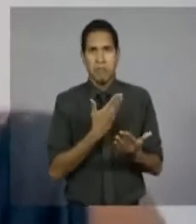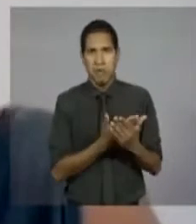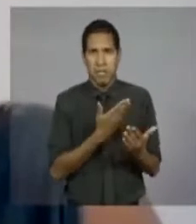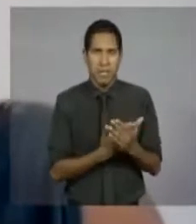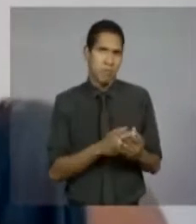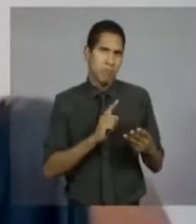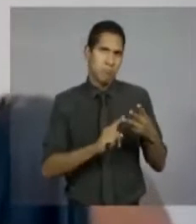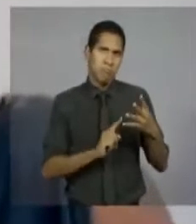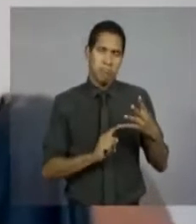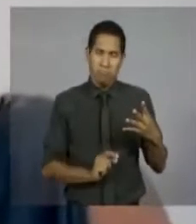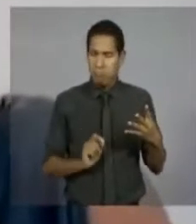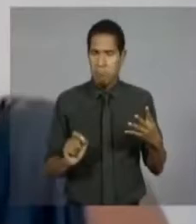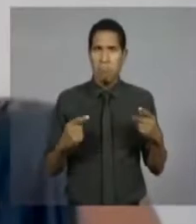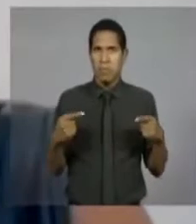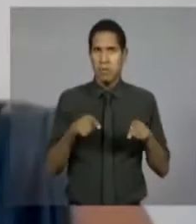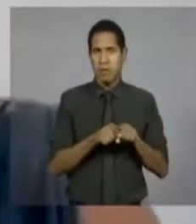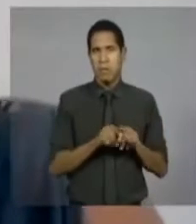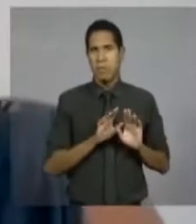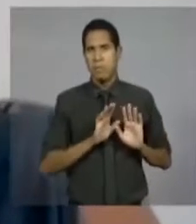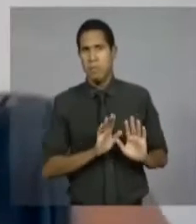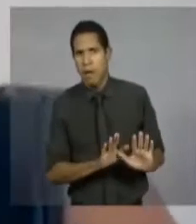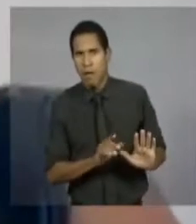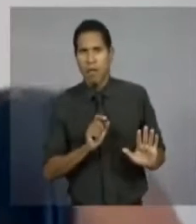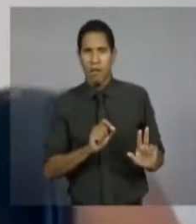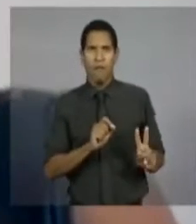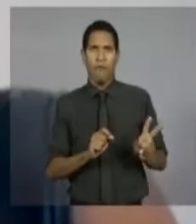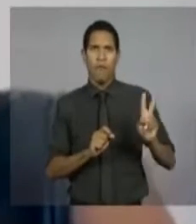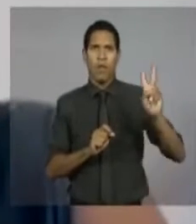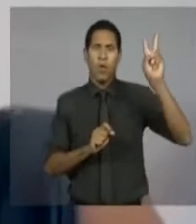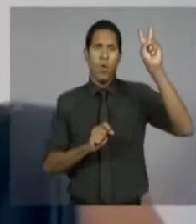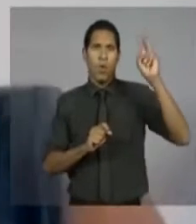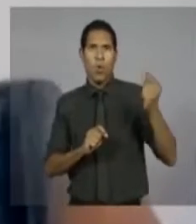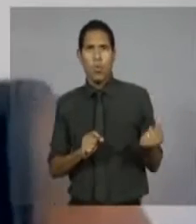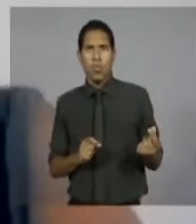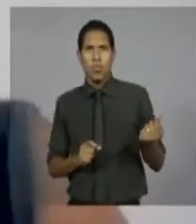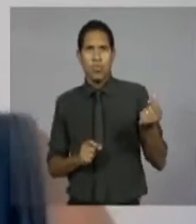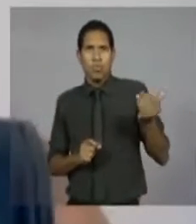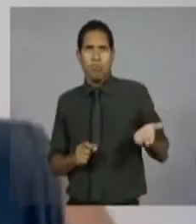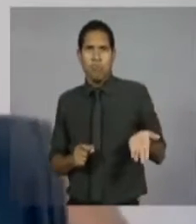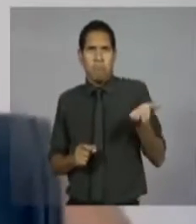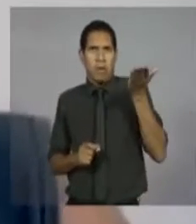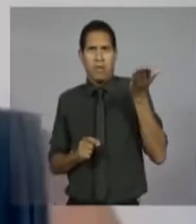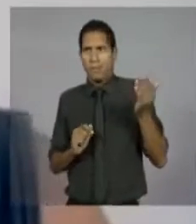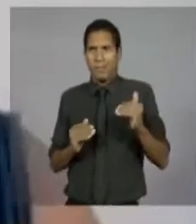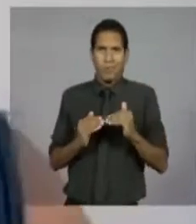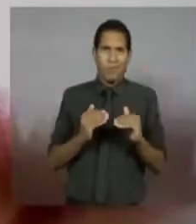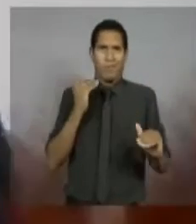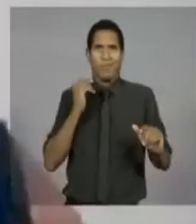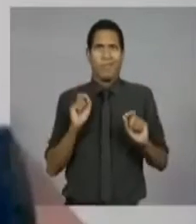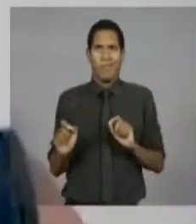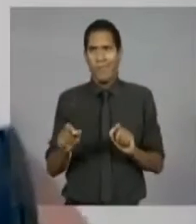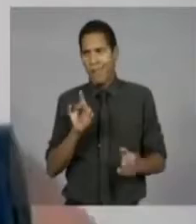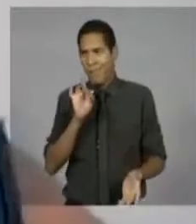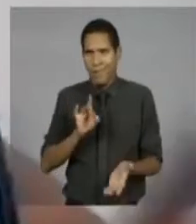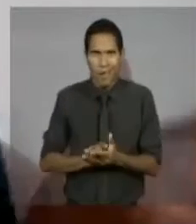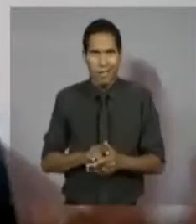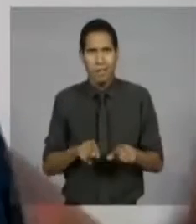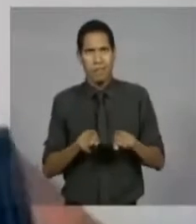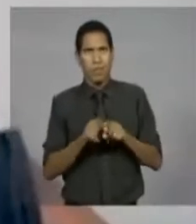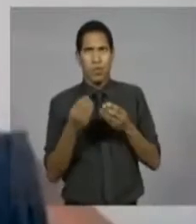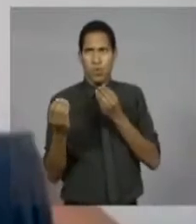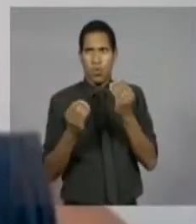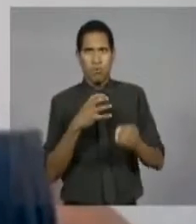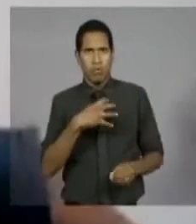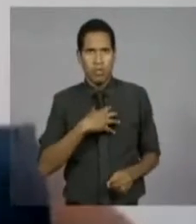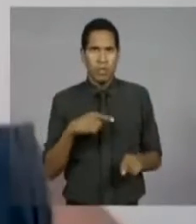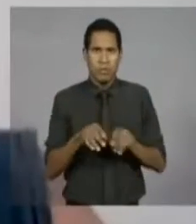entidades parceiras, ter valores que não, ou valores que não condizem com o estado do imóvel,